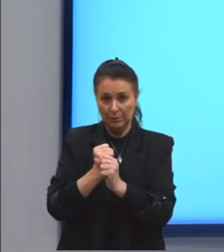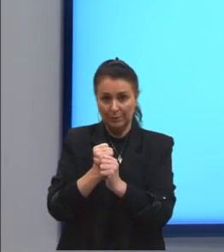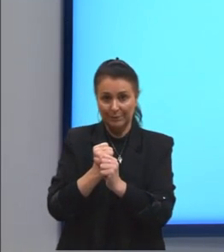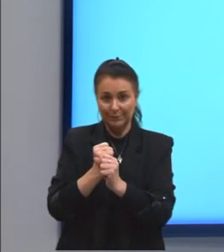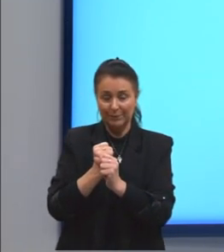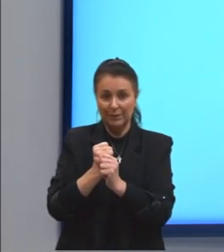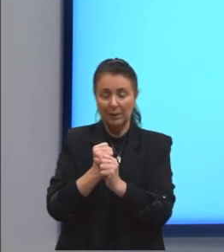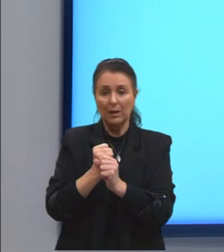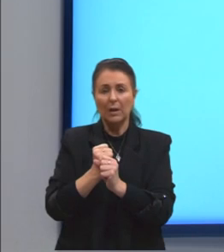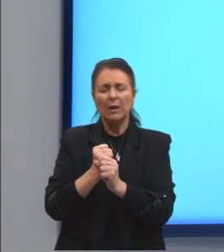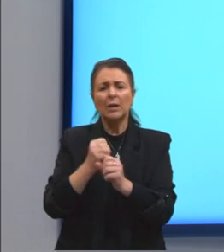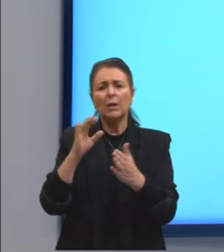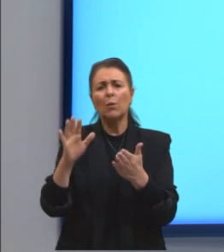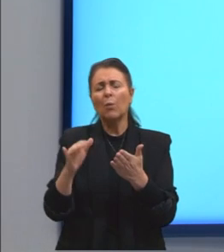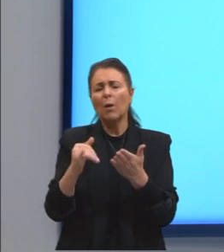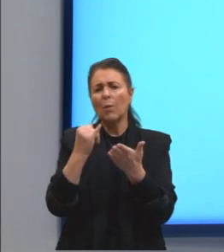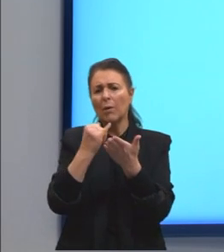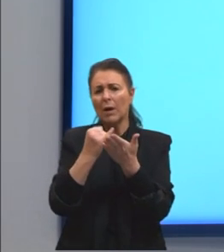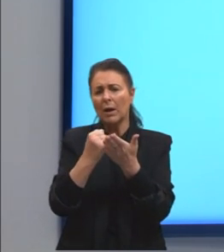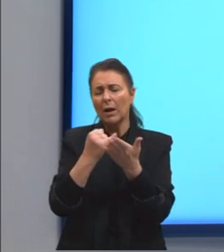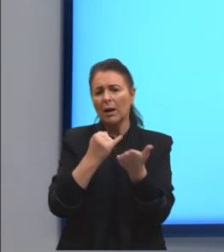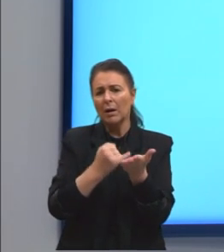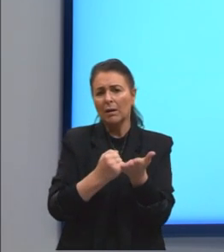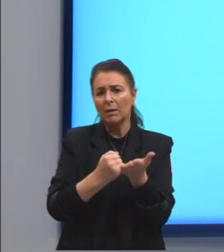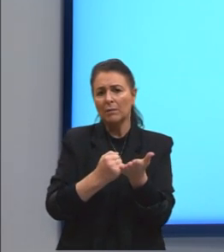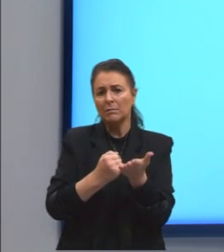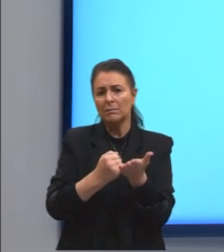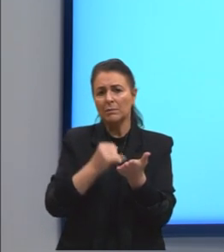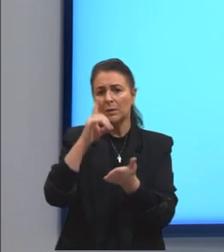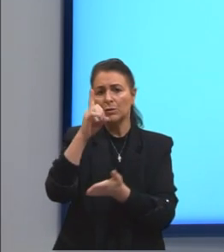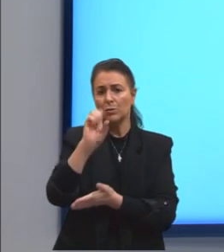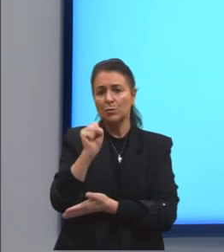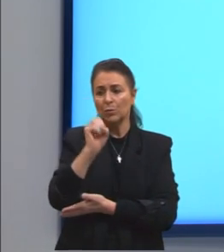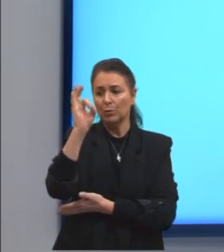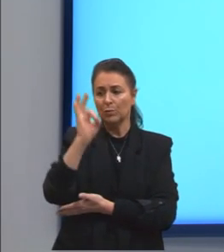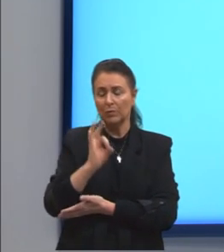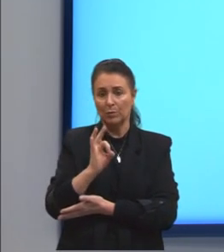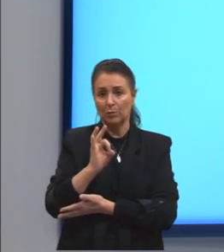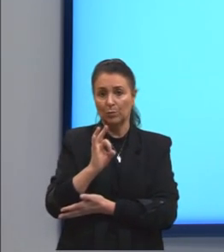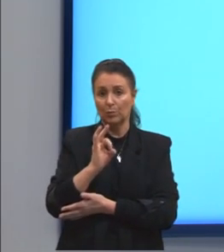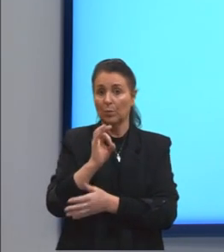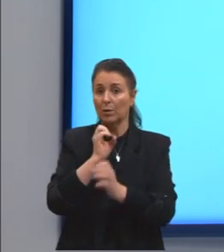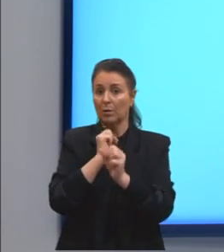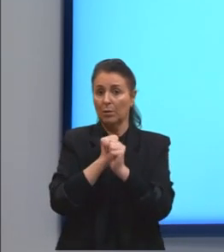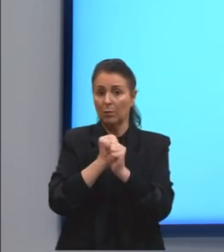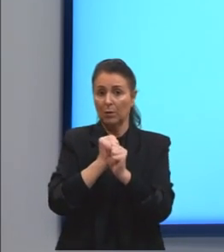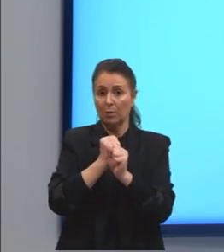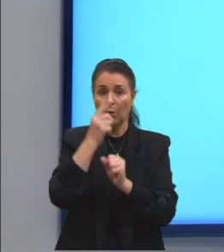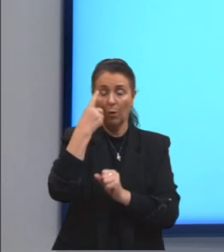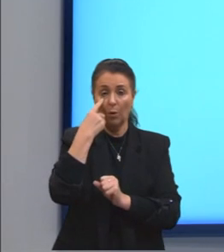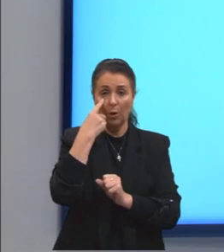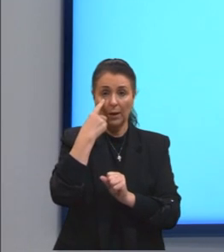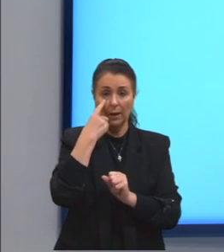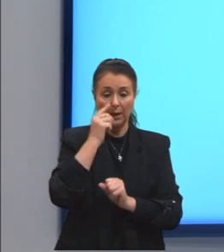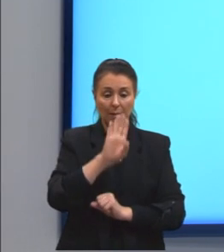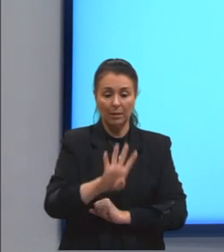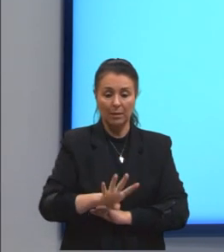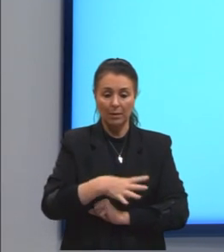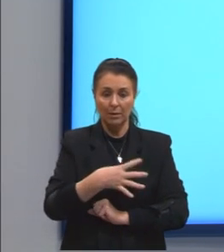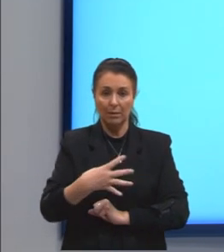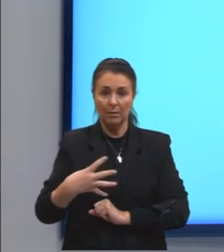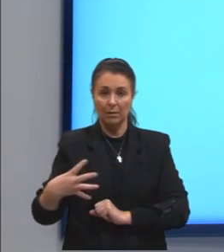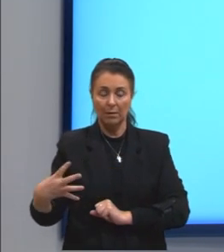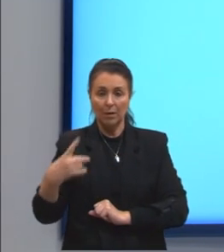E a taxa é 18% ao ano. Isso aqui a gente vê na tabela. Loja A, o